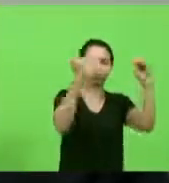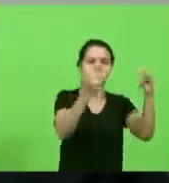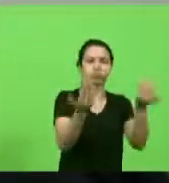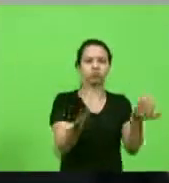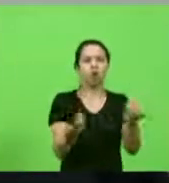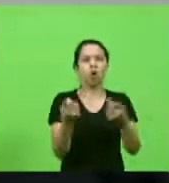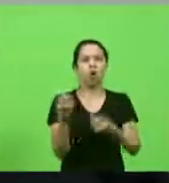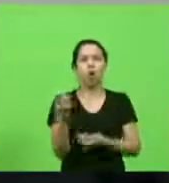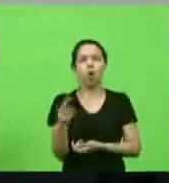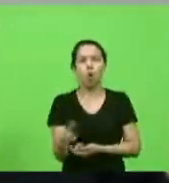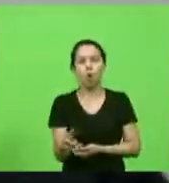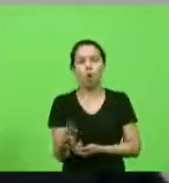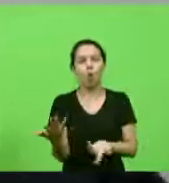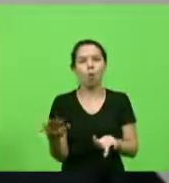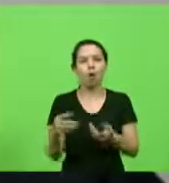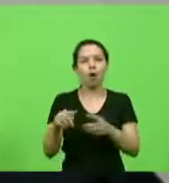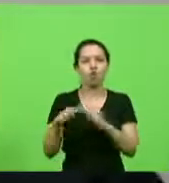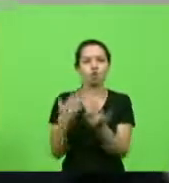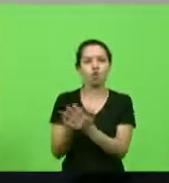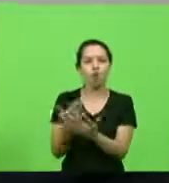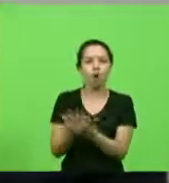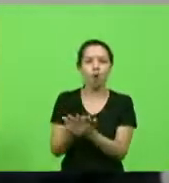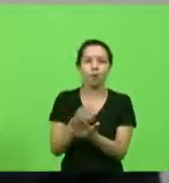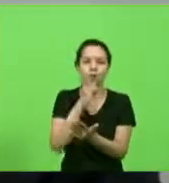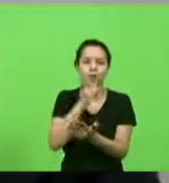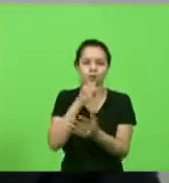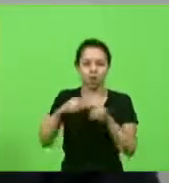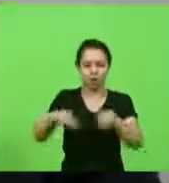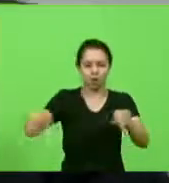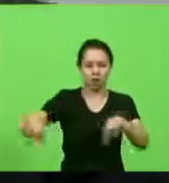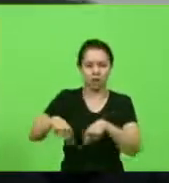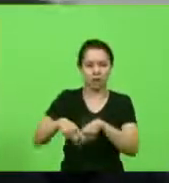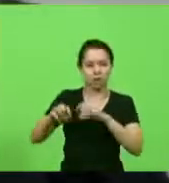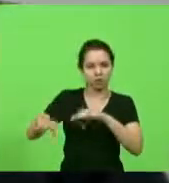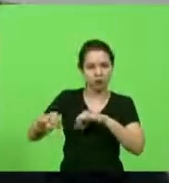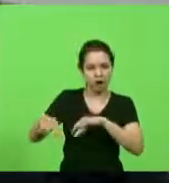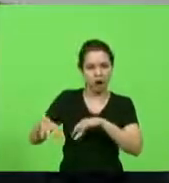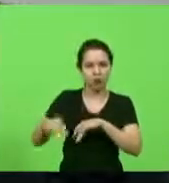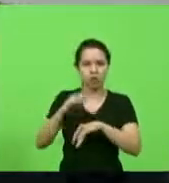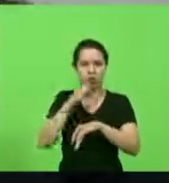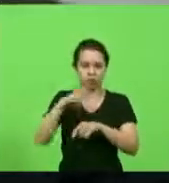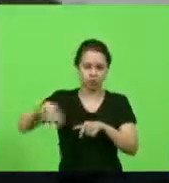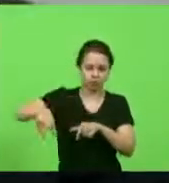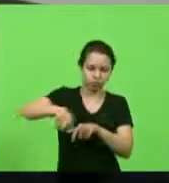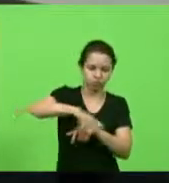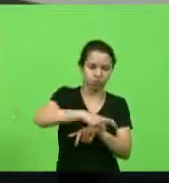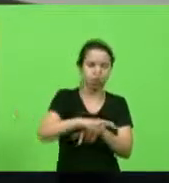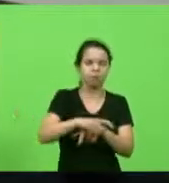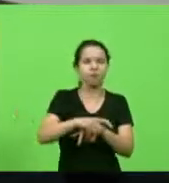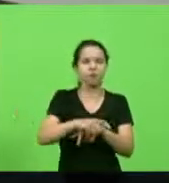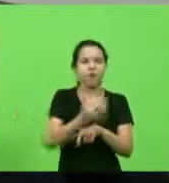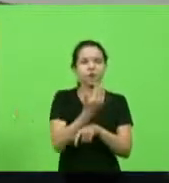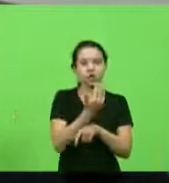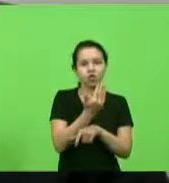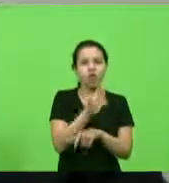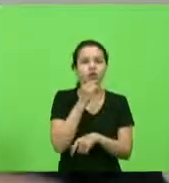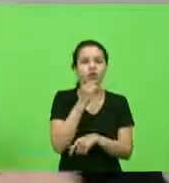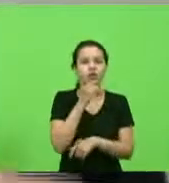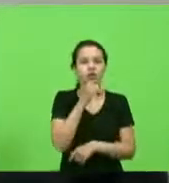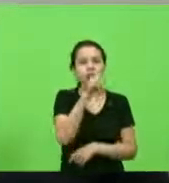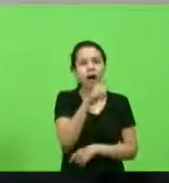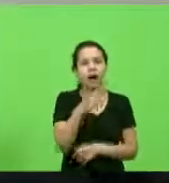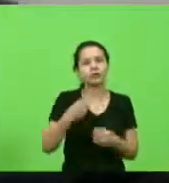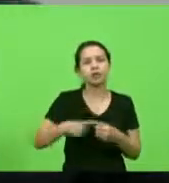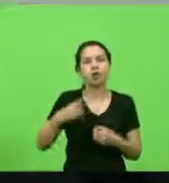unidade escolar assim por exemplo das salas de aula onde passa pelo refeitório por exemplo em Correia Pinto um aluno entrou em contato comigo